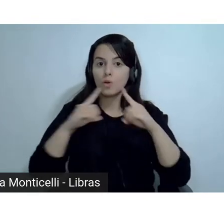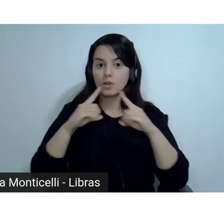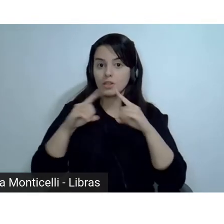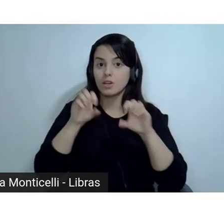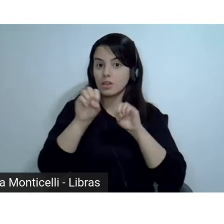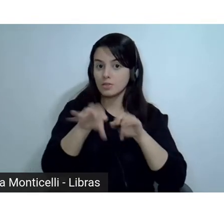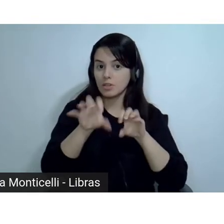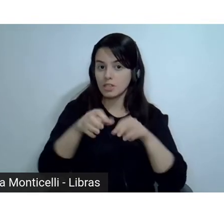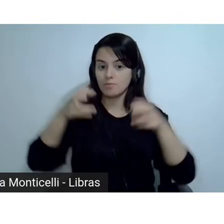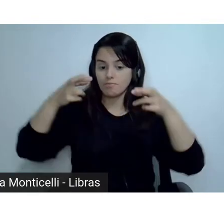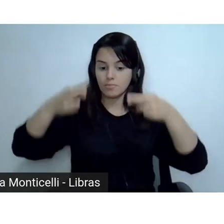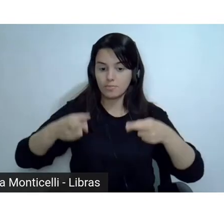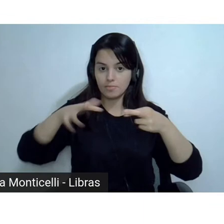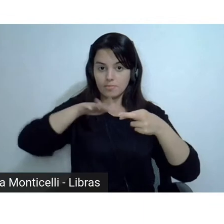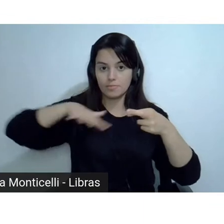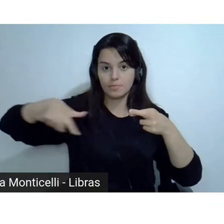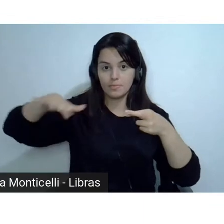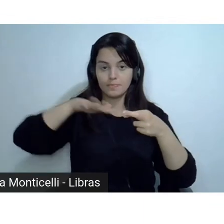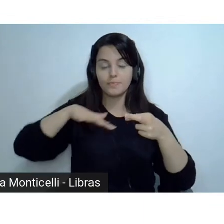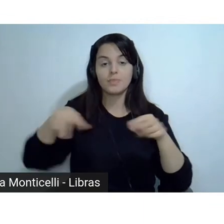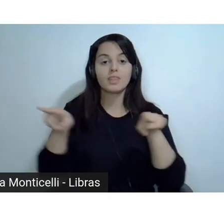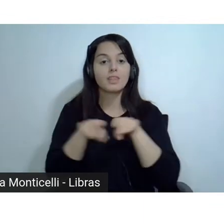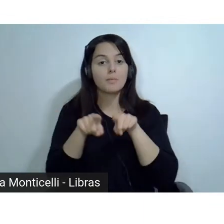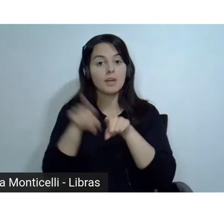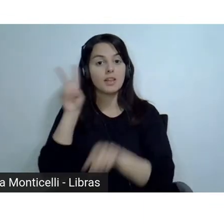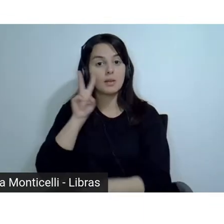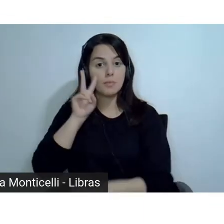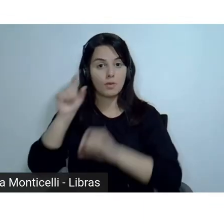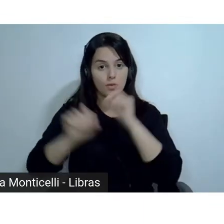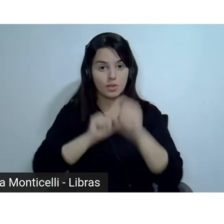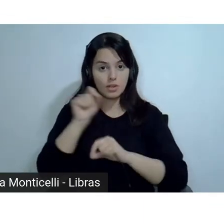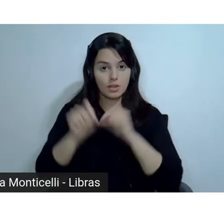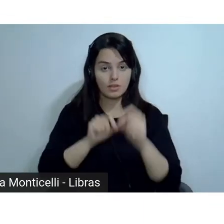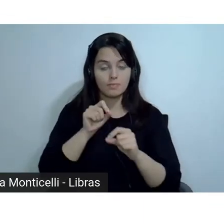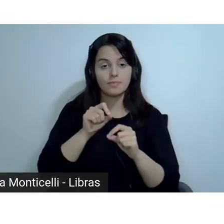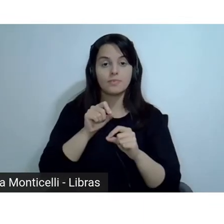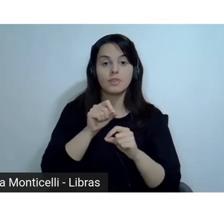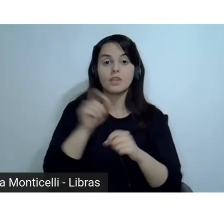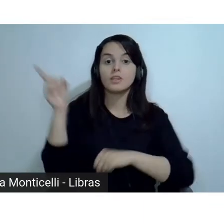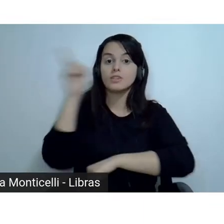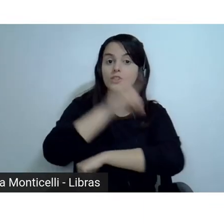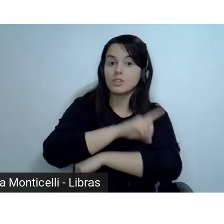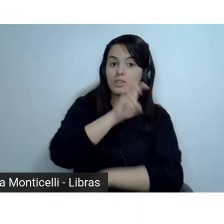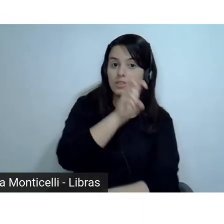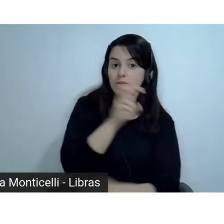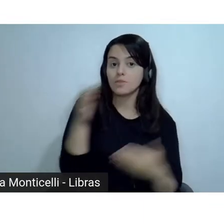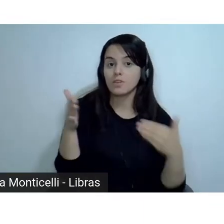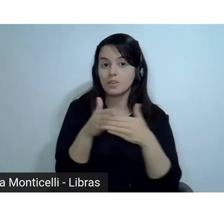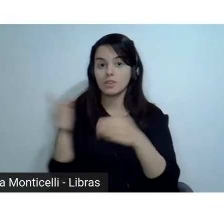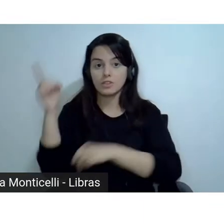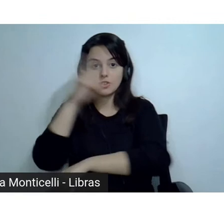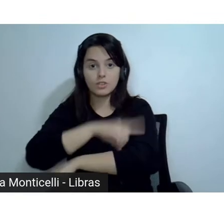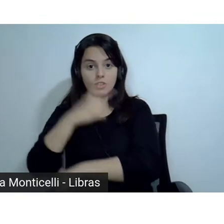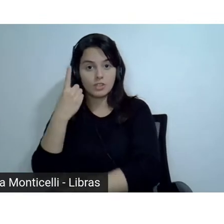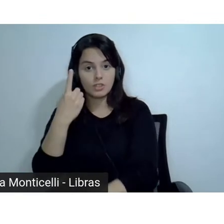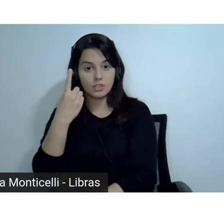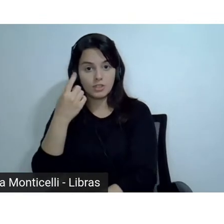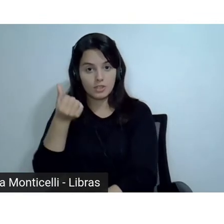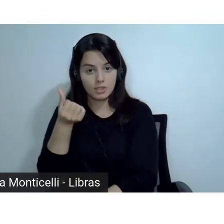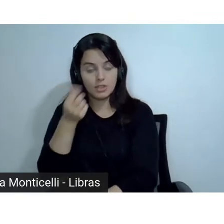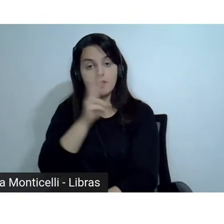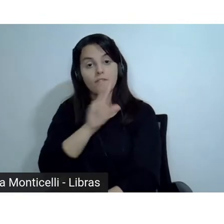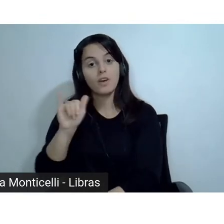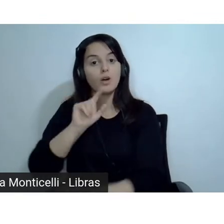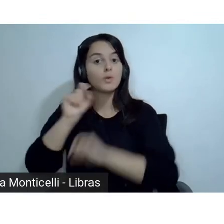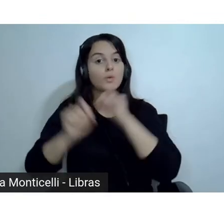dia 5 ao dia 16, agora de setembro, nós estaremos aplicando novamente a avaliação formativa,